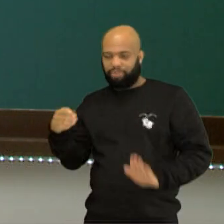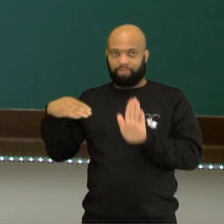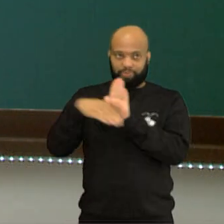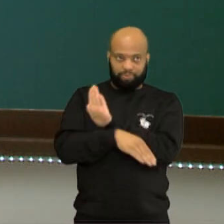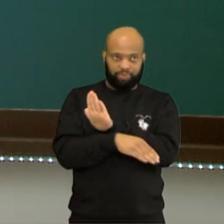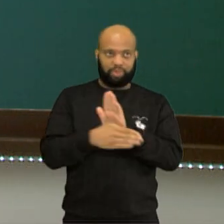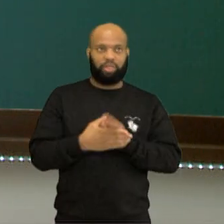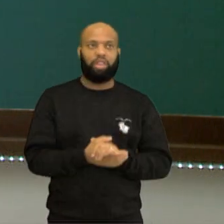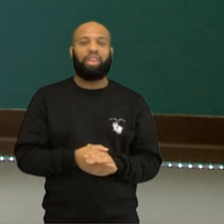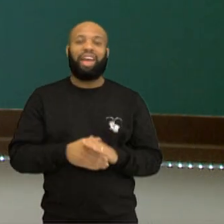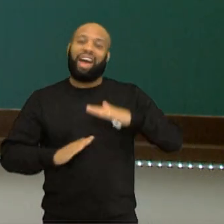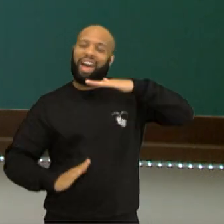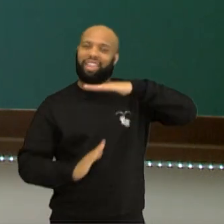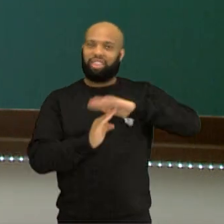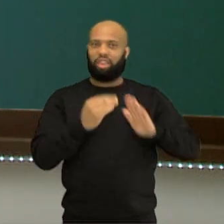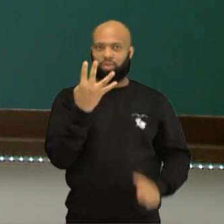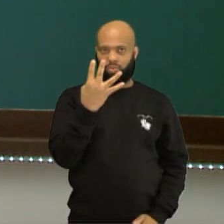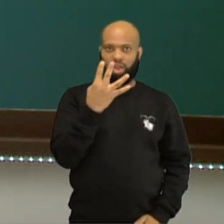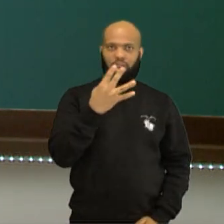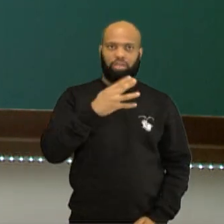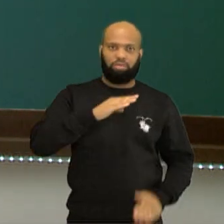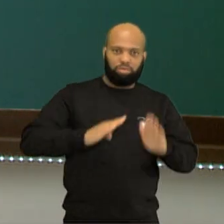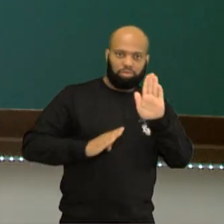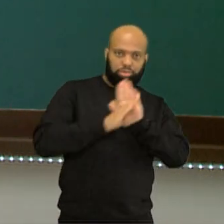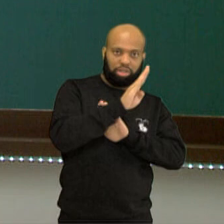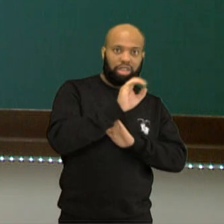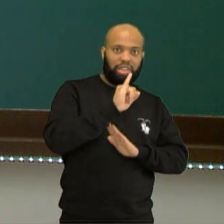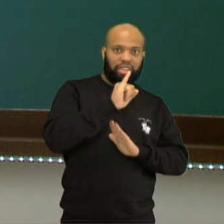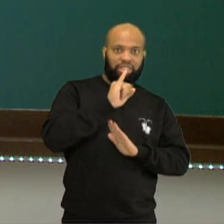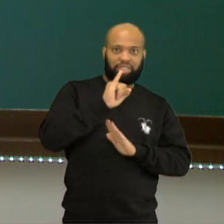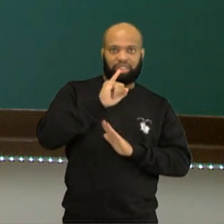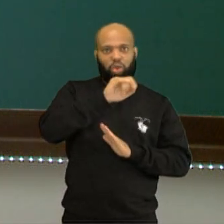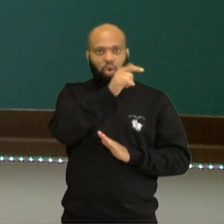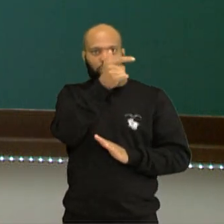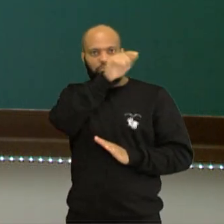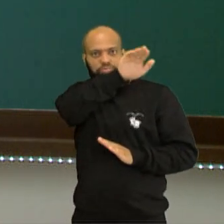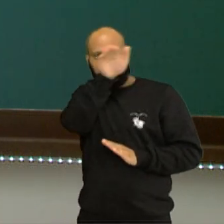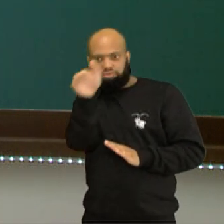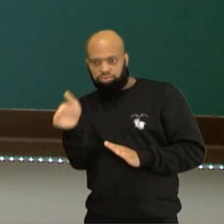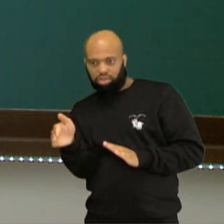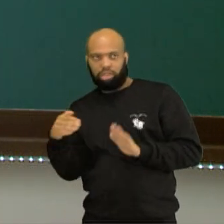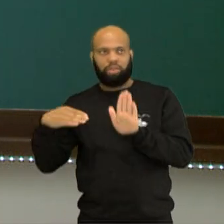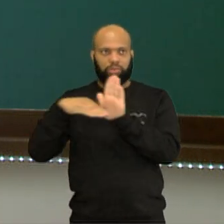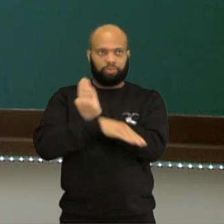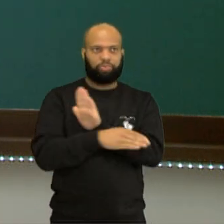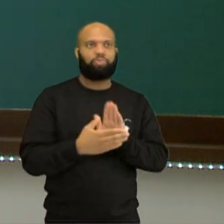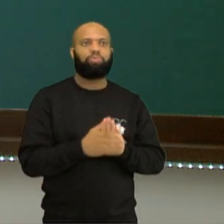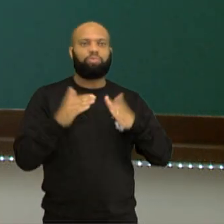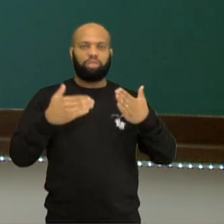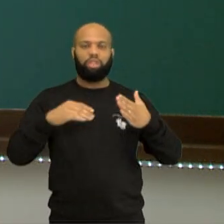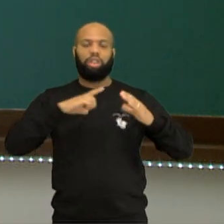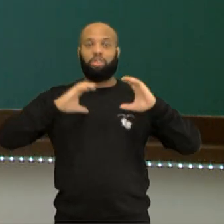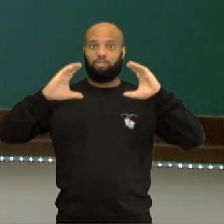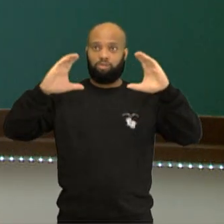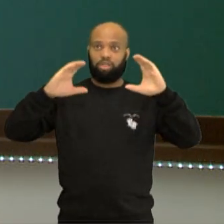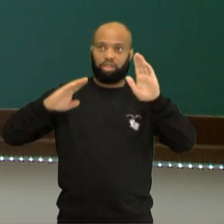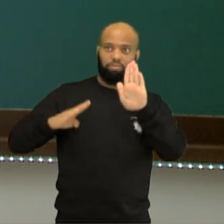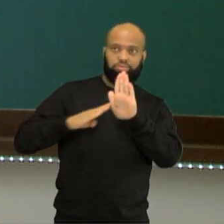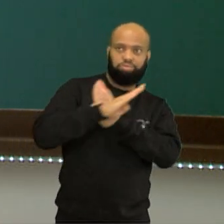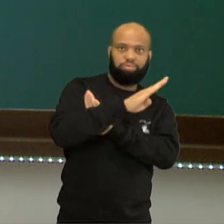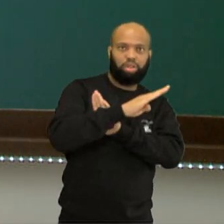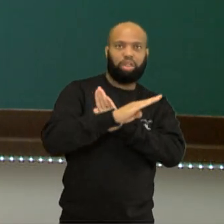crescente. Passou de quatro, ela é decrescente. Muito bem. Tá? Então, nós temos aqui que a função é crescente, né?